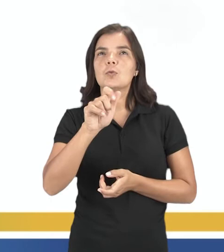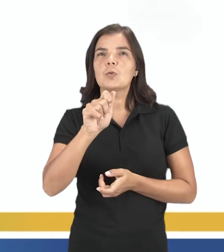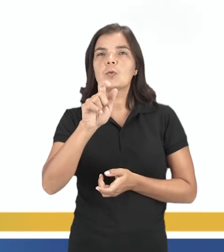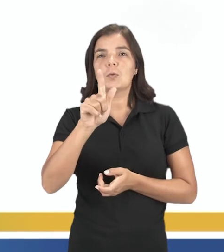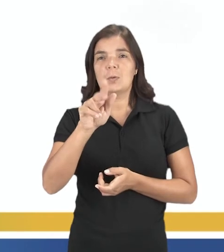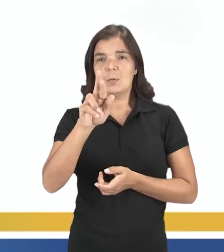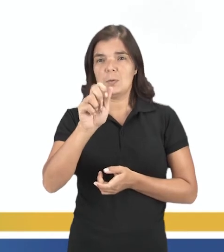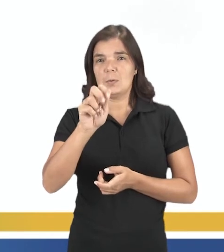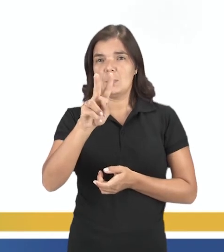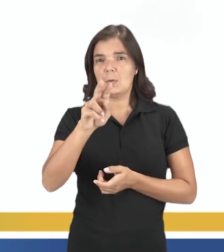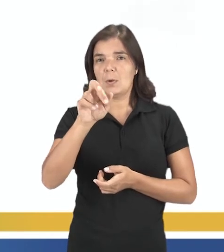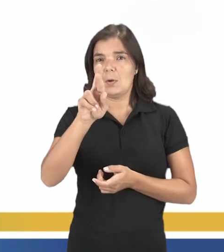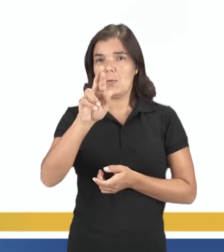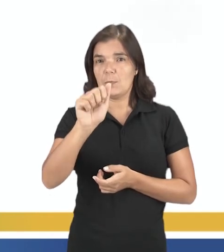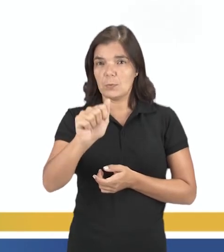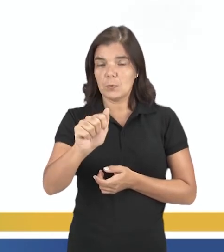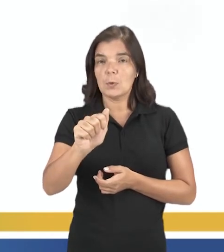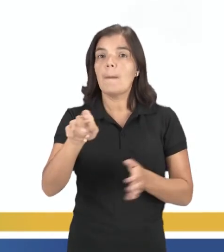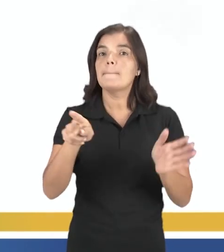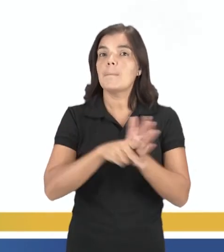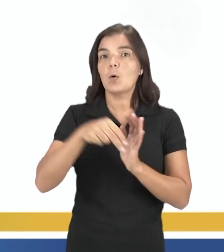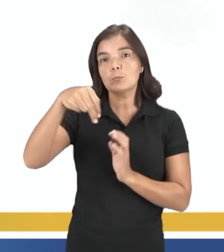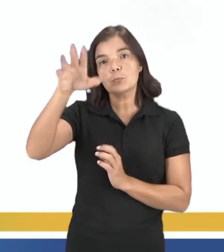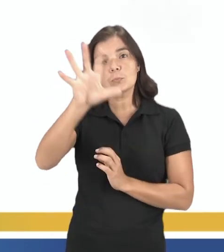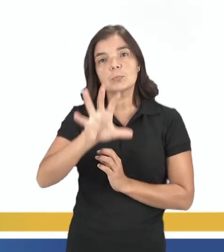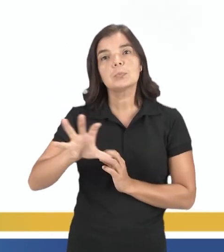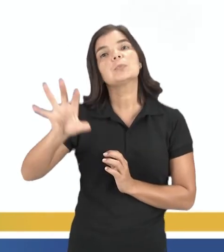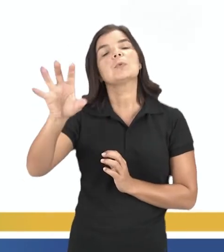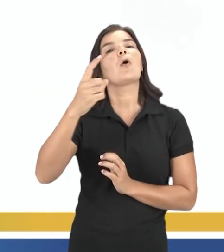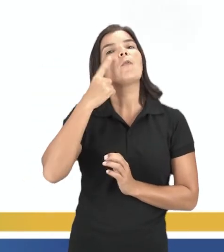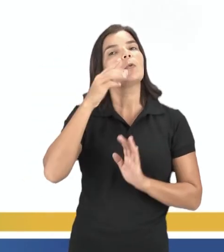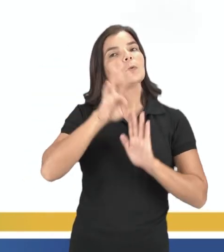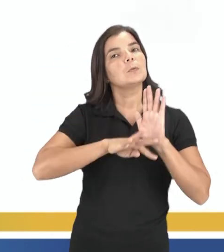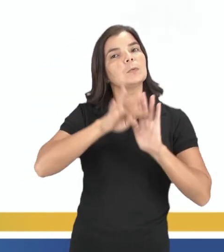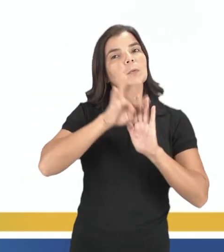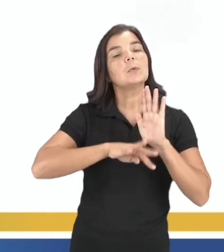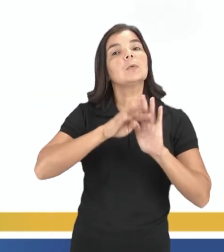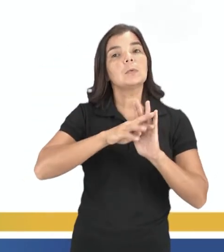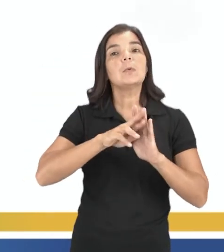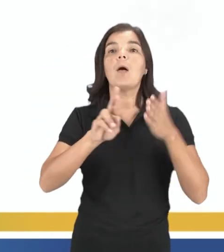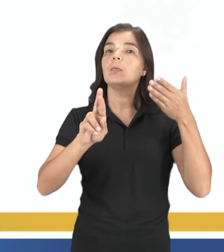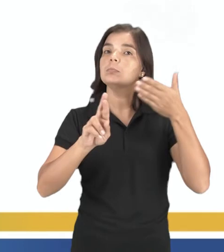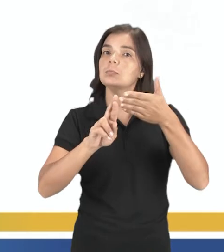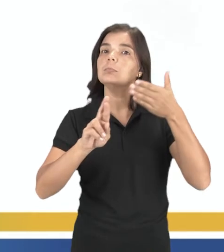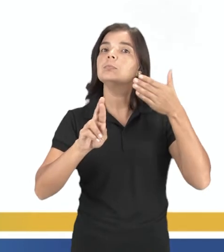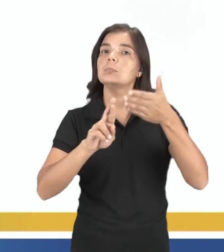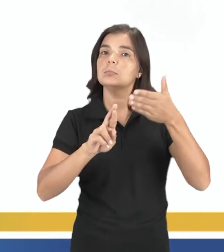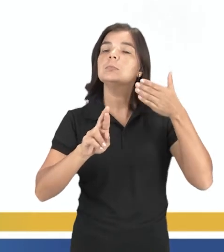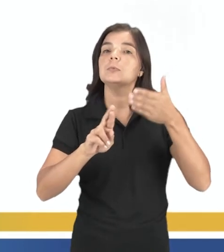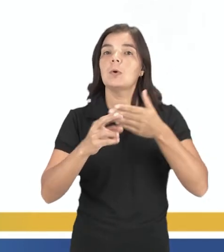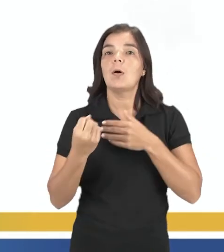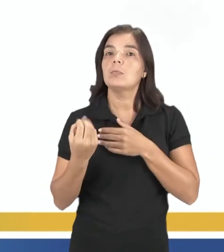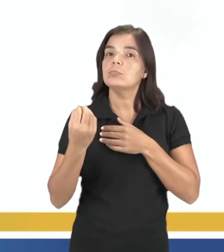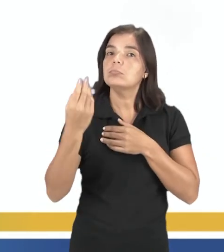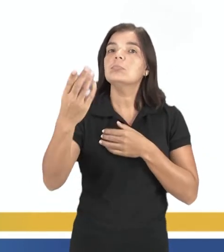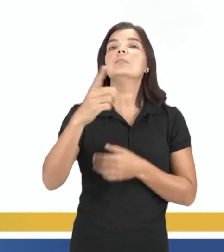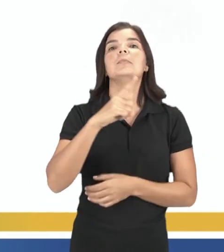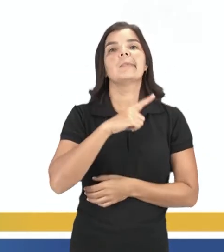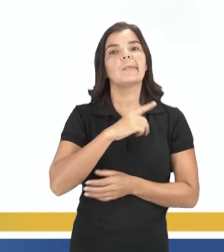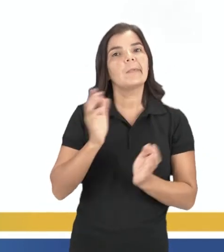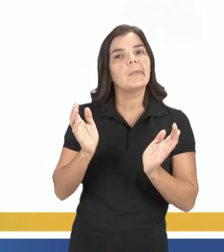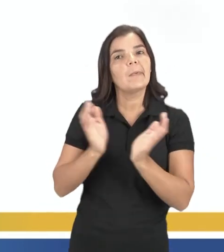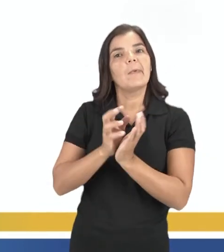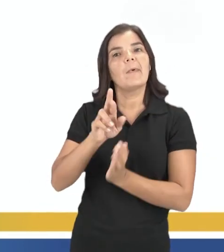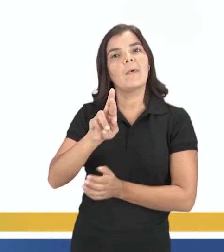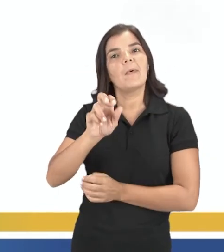xilogravura nordestina. Viram lá que no texto 2 fazia referência à viagem que ele fez com o